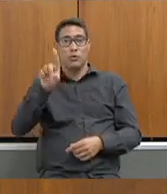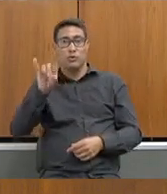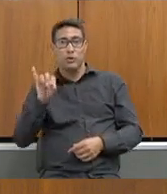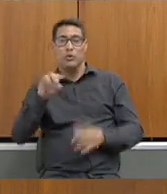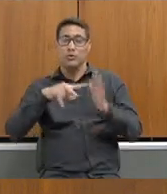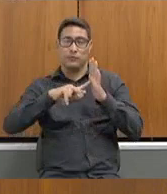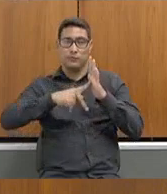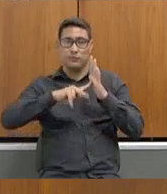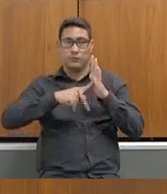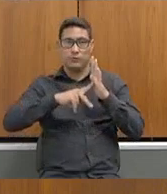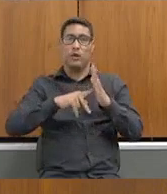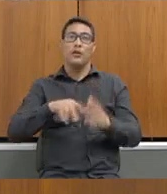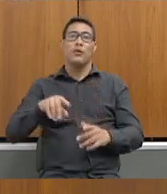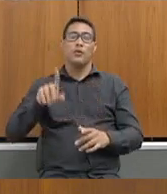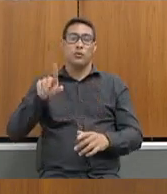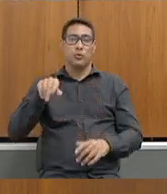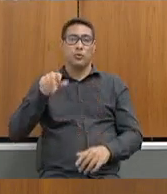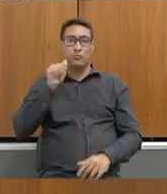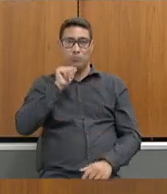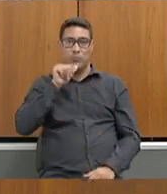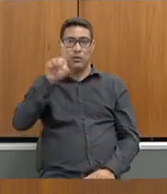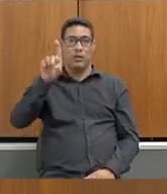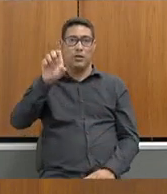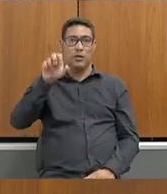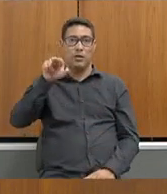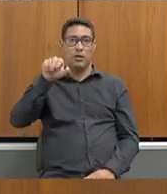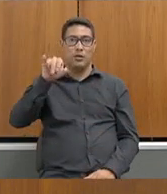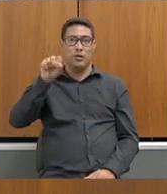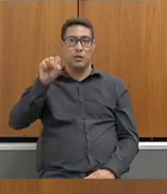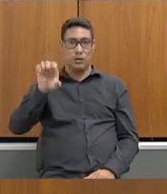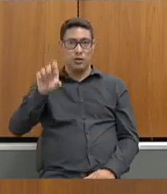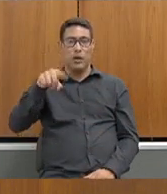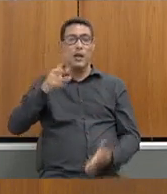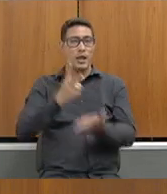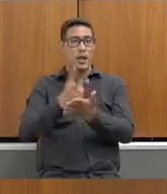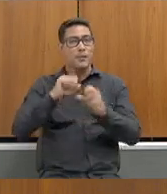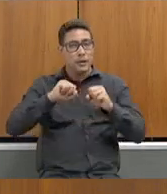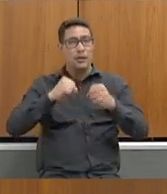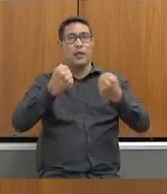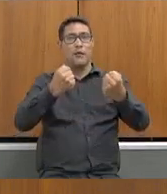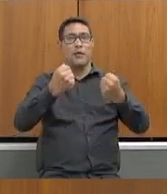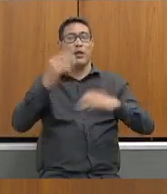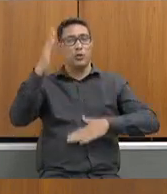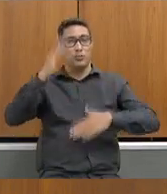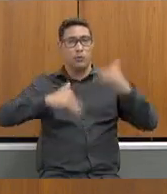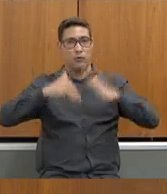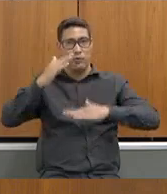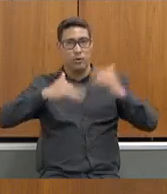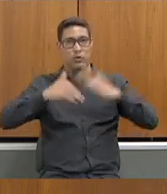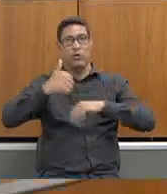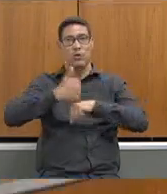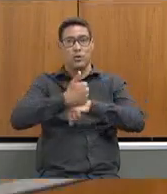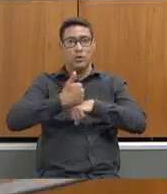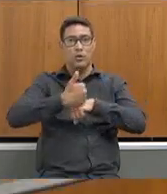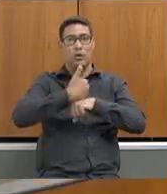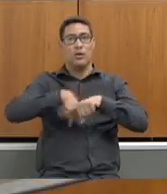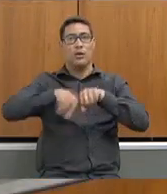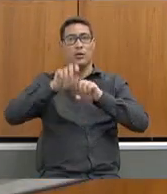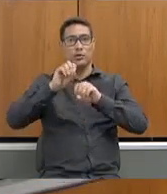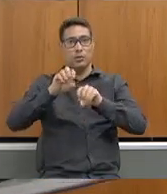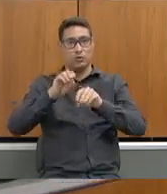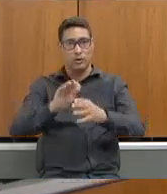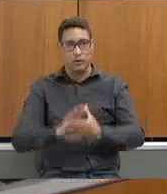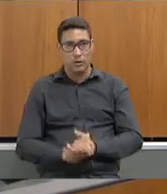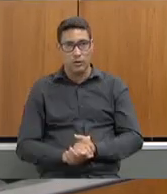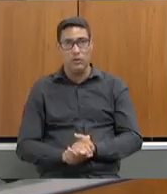defendendo os profissionais da educação. Eu queria também, Beatriz, me permite, antes das